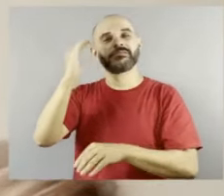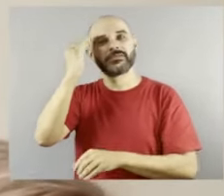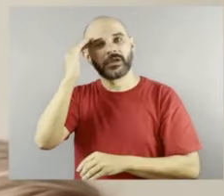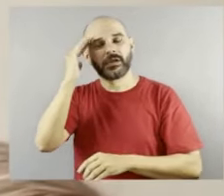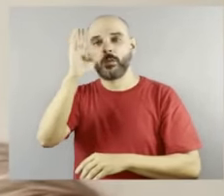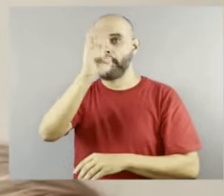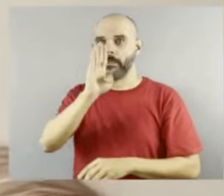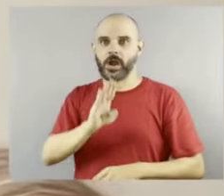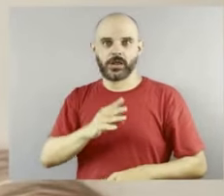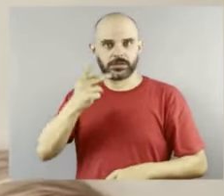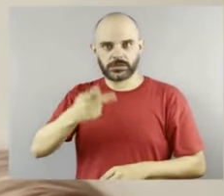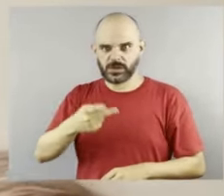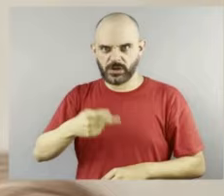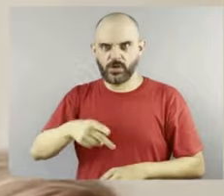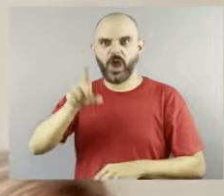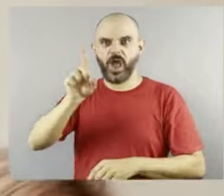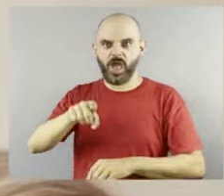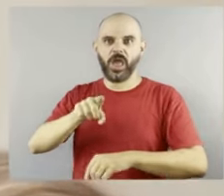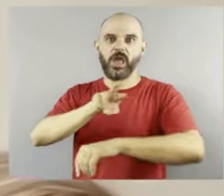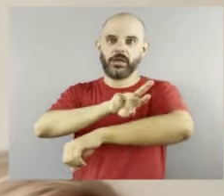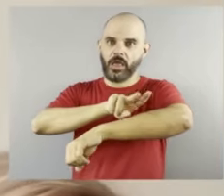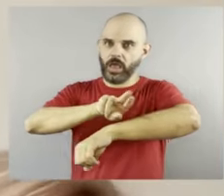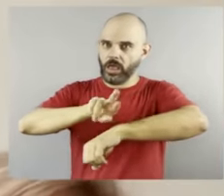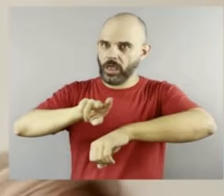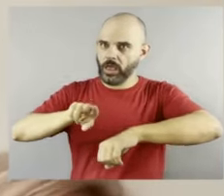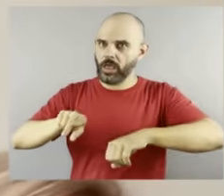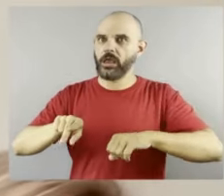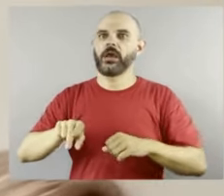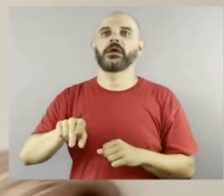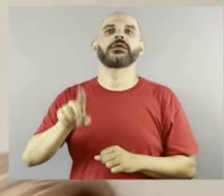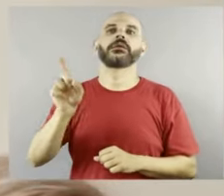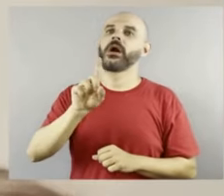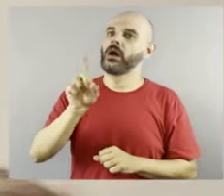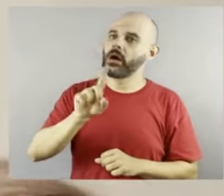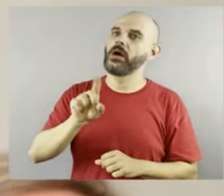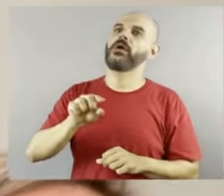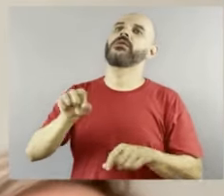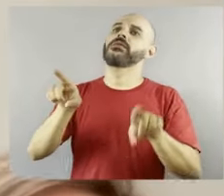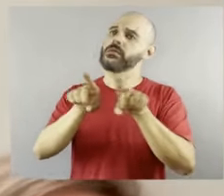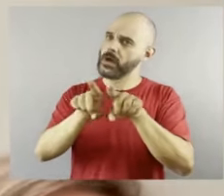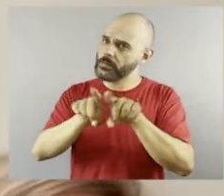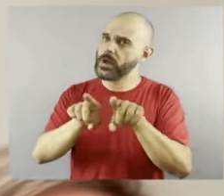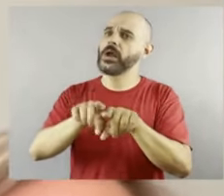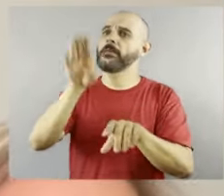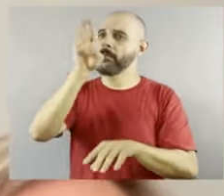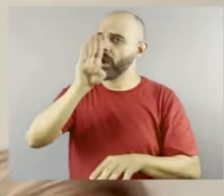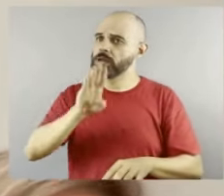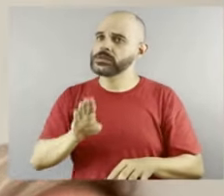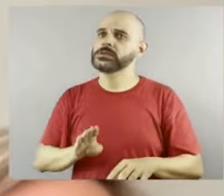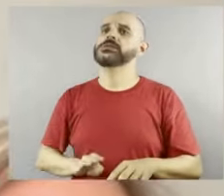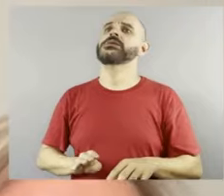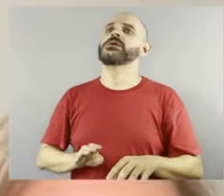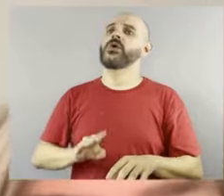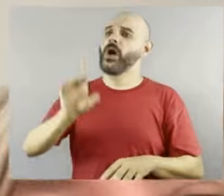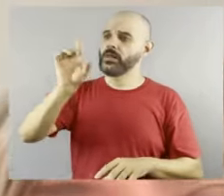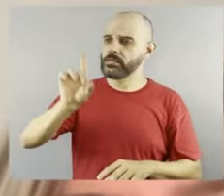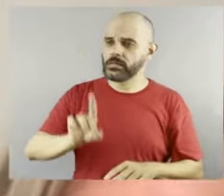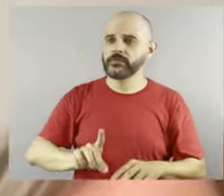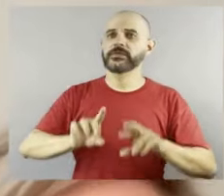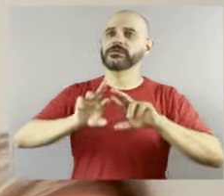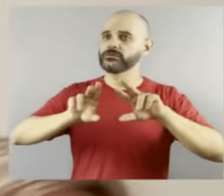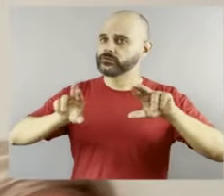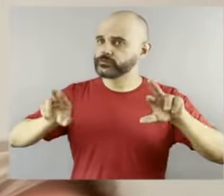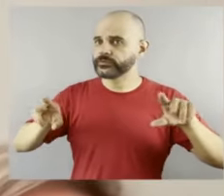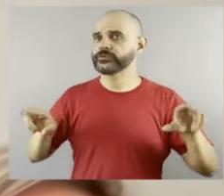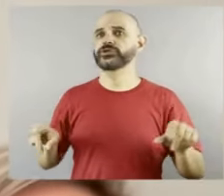super importante, né, o Brasil é diverso nesse segmento também. Então, a gente pensa... O é diverso, né? O mundo